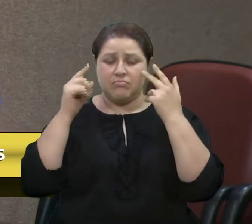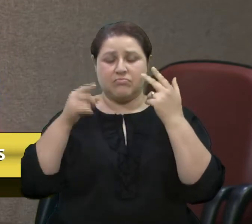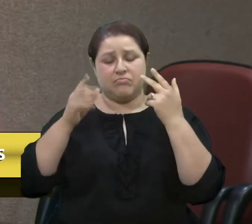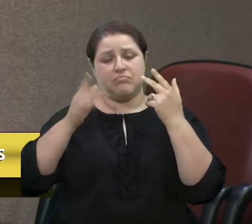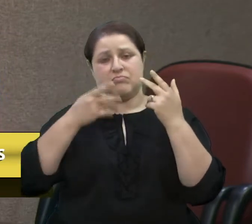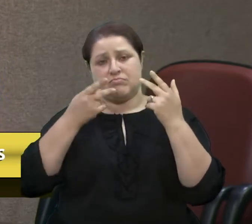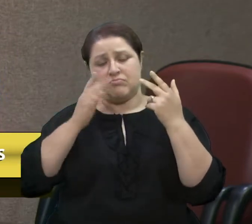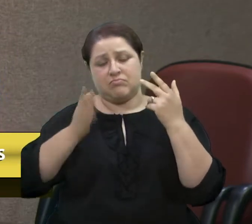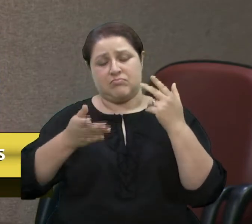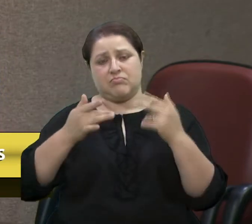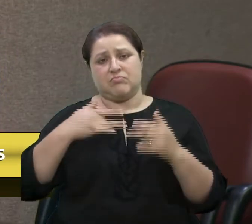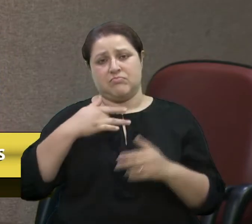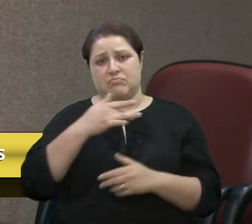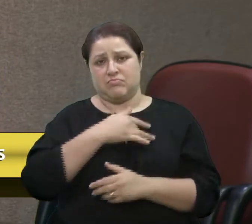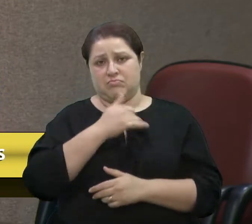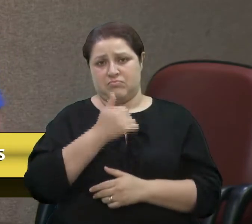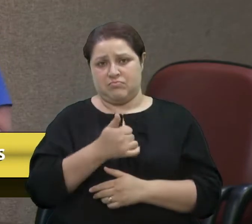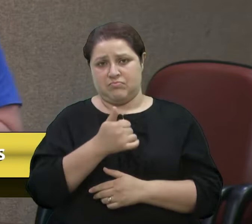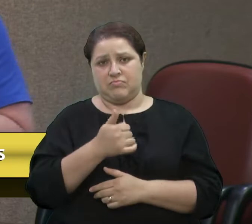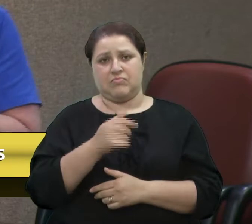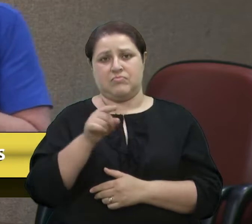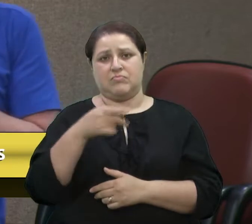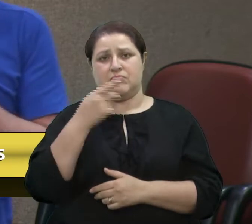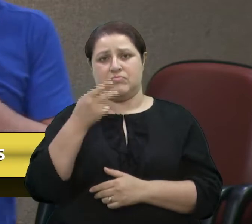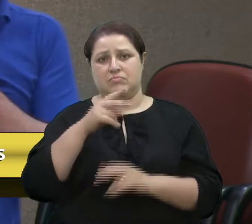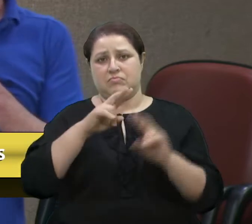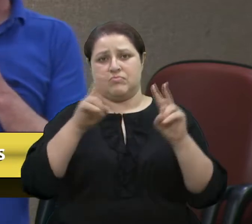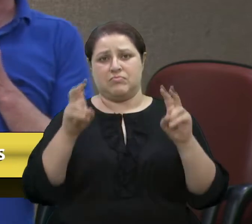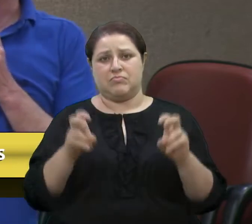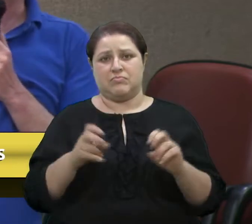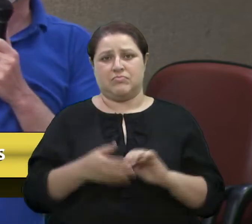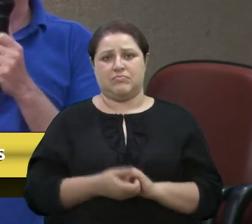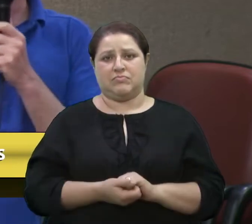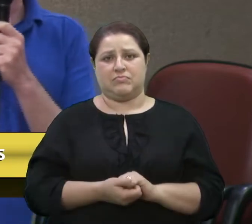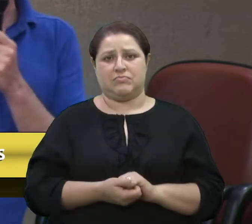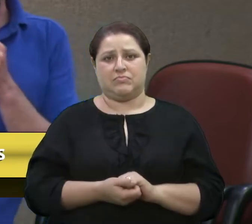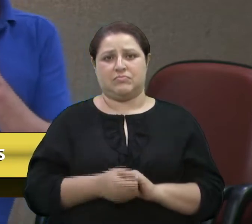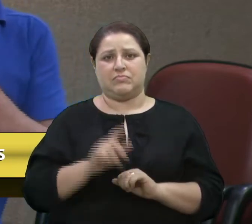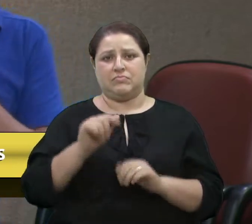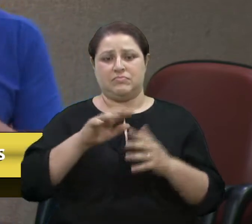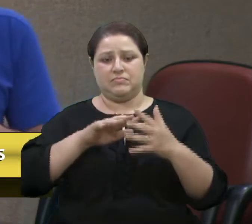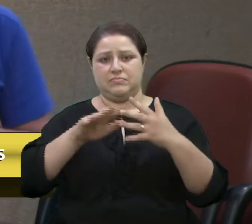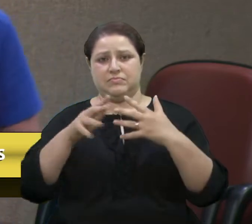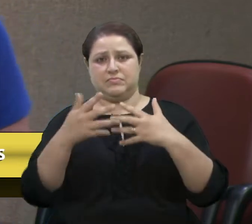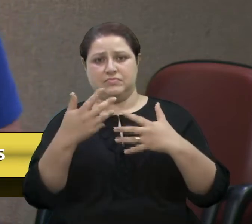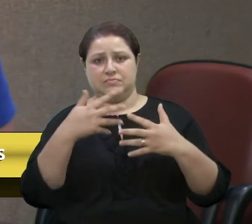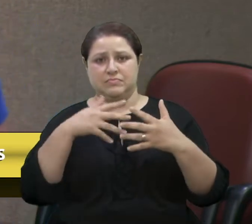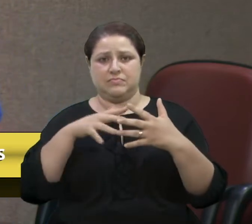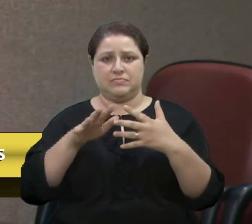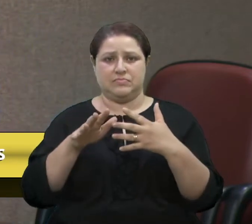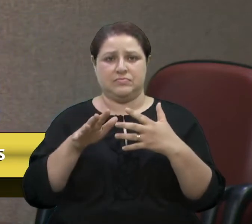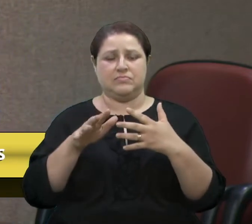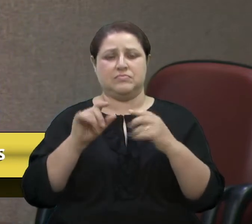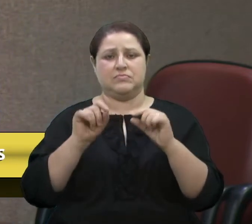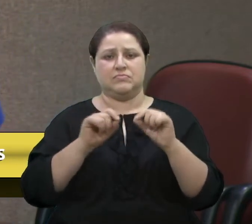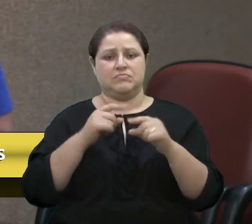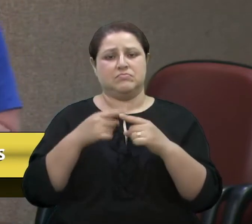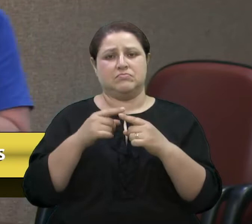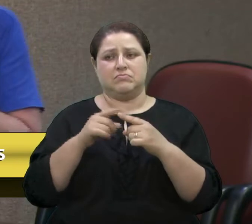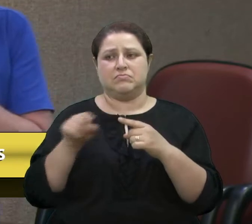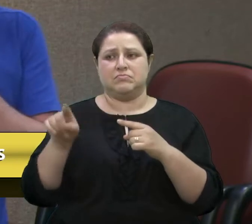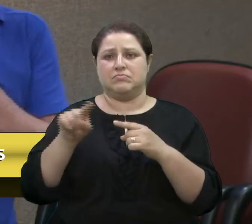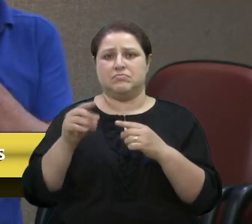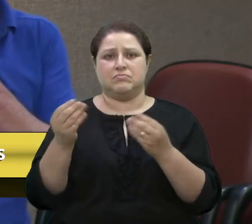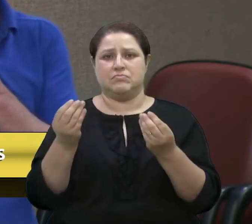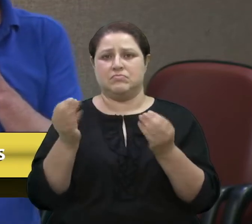saudável. Quando a senhora falou na questão da transparência, que aprova acordo, por que vocês não colocaram